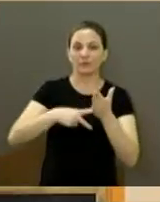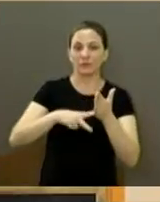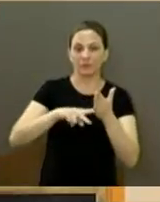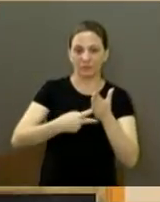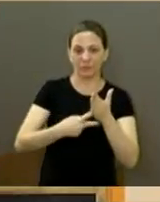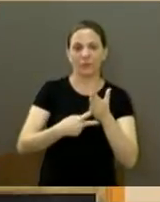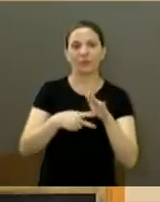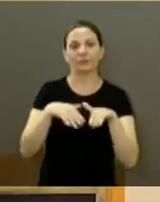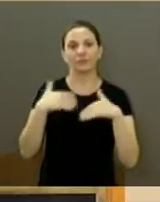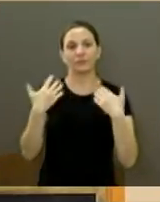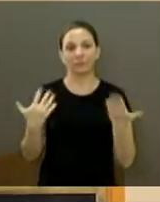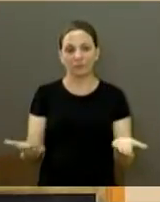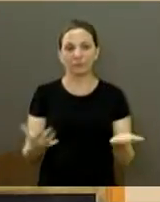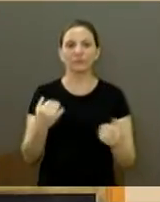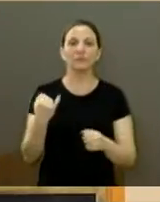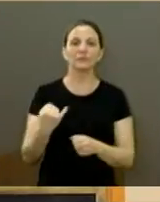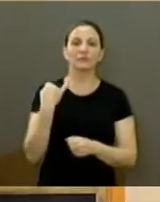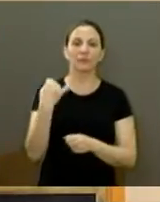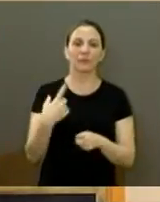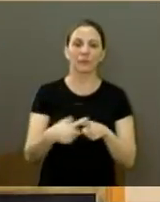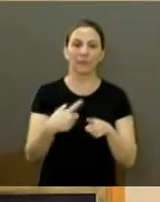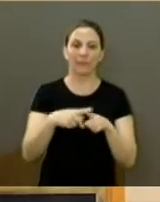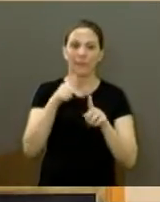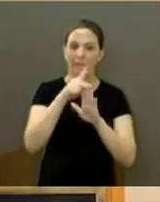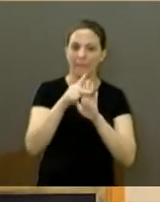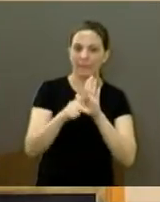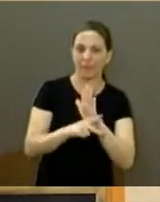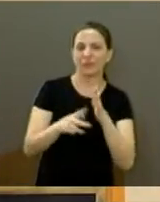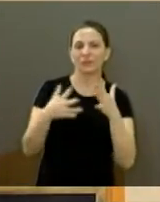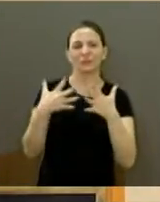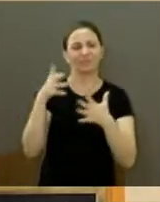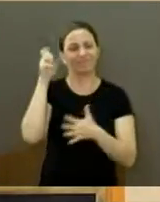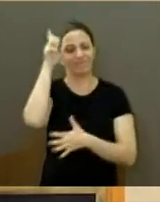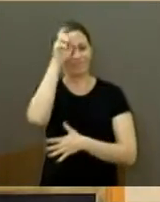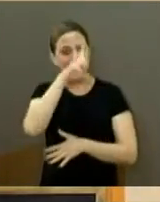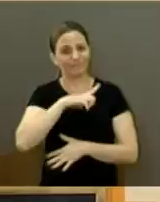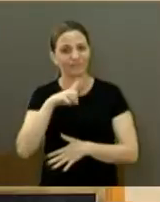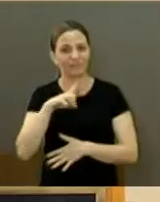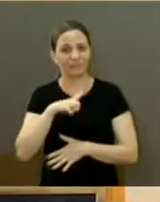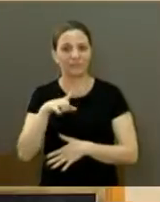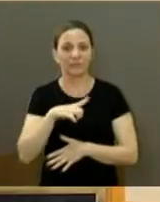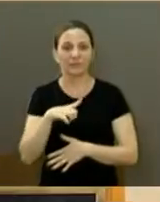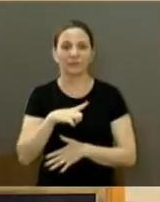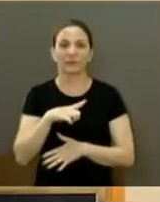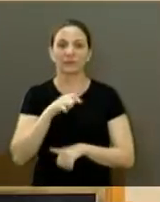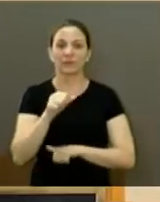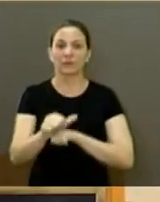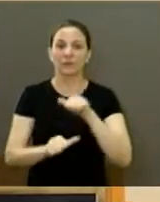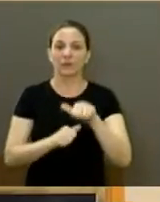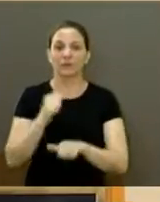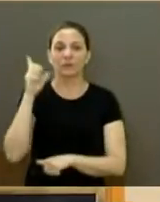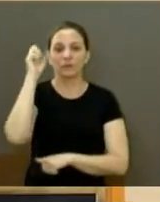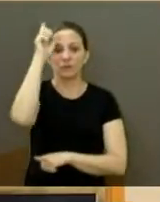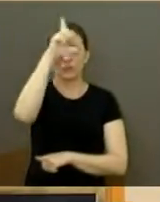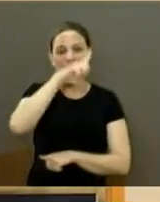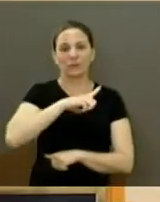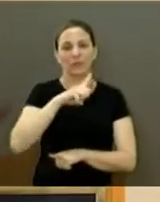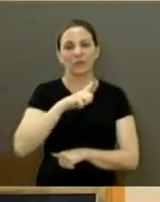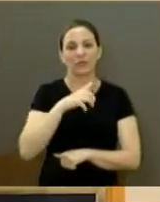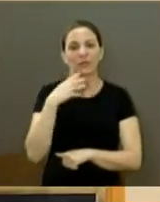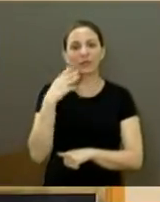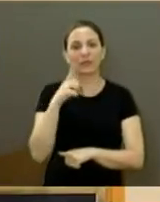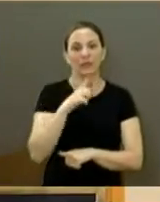enfim. E está sendo importante, porque é um projeto complexo, não é nada fácil a gente fazer alteração nesse projeto, mas a gente está tendo a